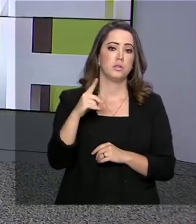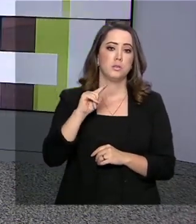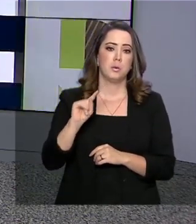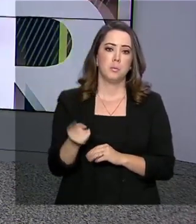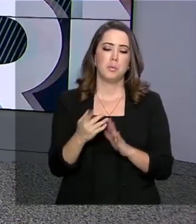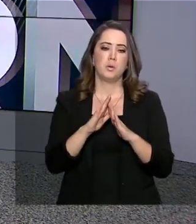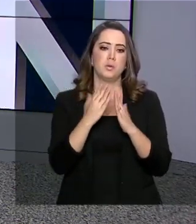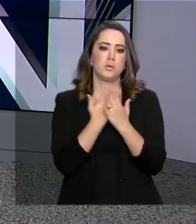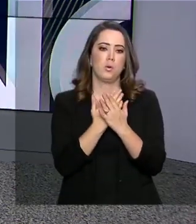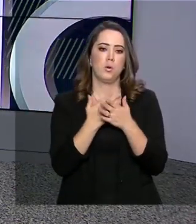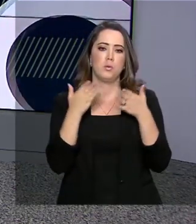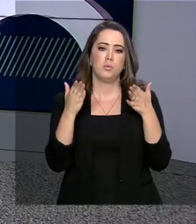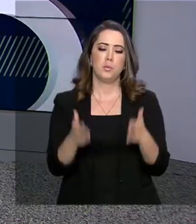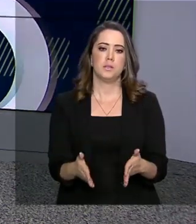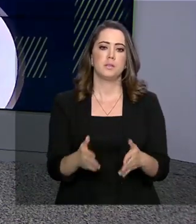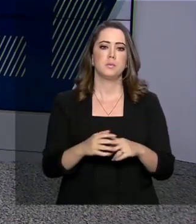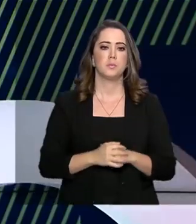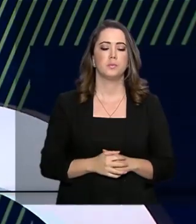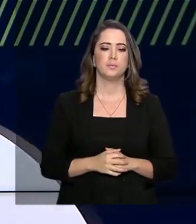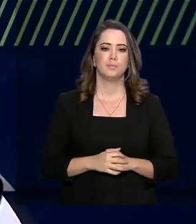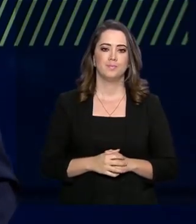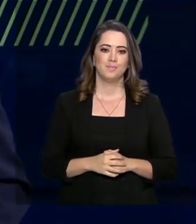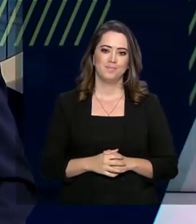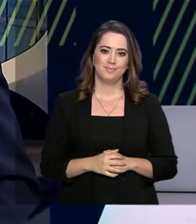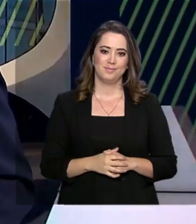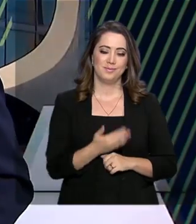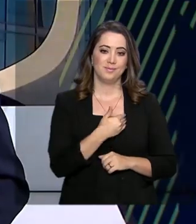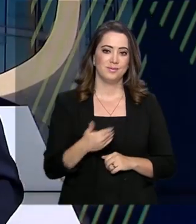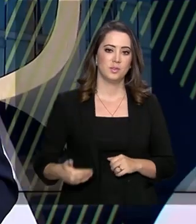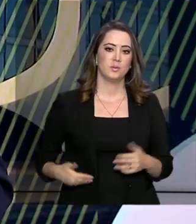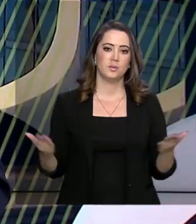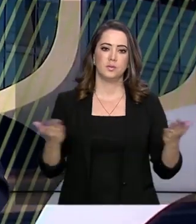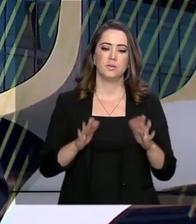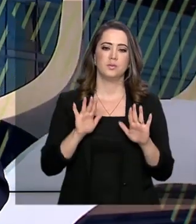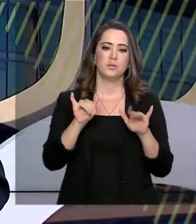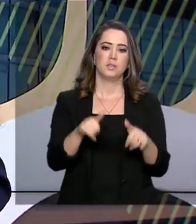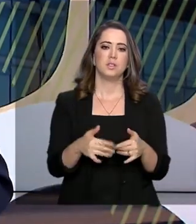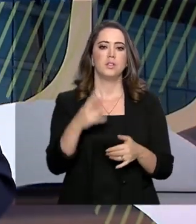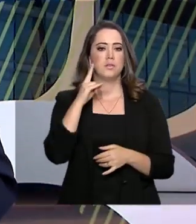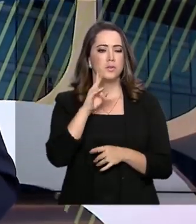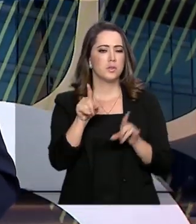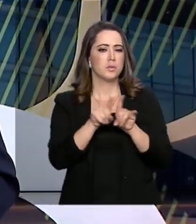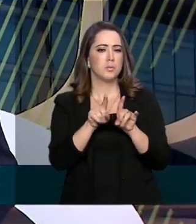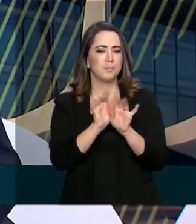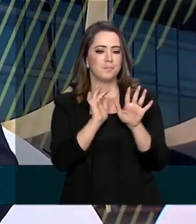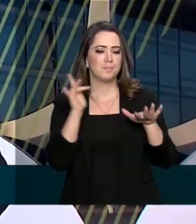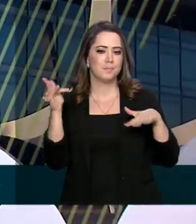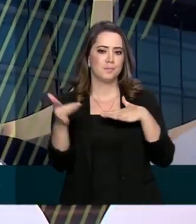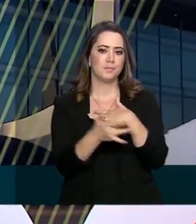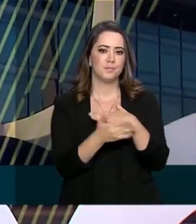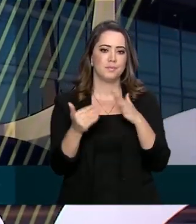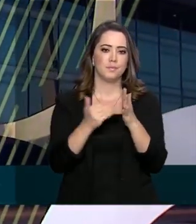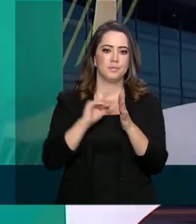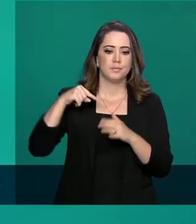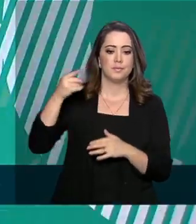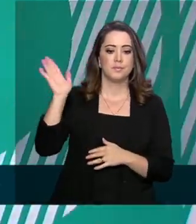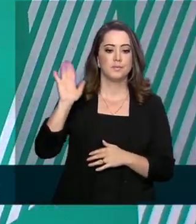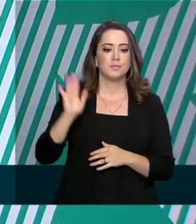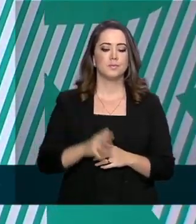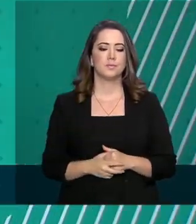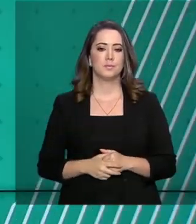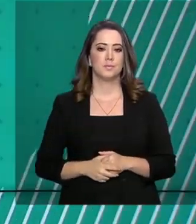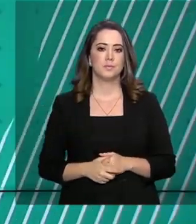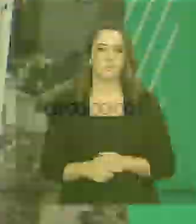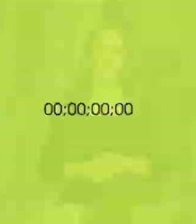escolas participam da competição. O governo agora fica por aqui. Acompanhe a gente também pelas redes sociais. Até a próxima